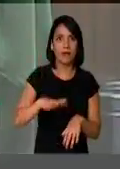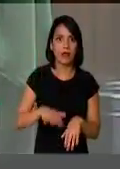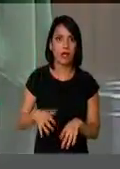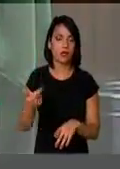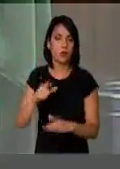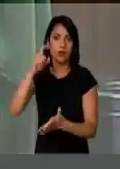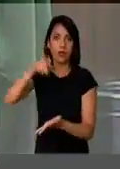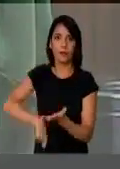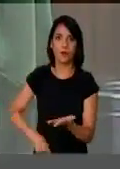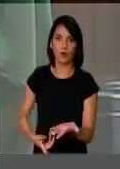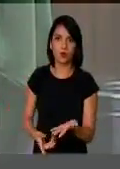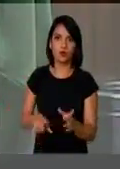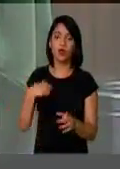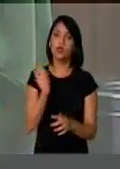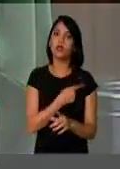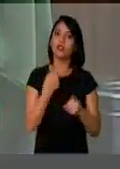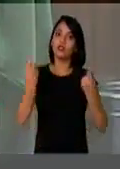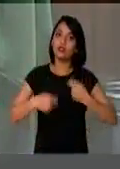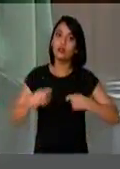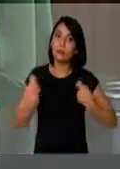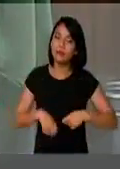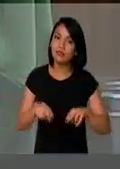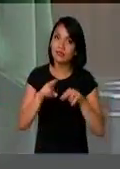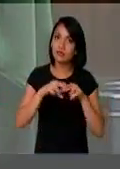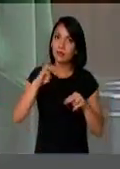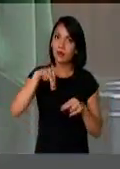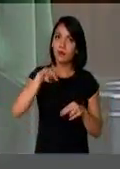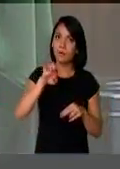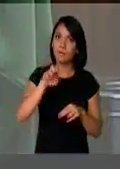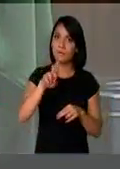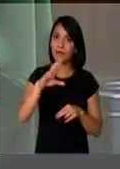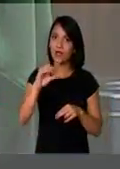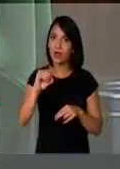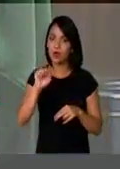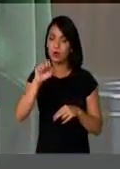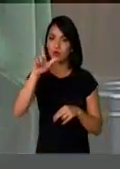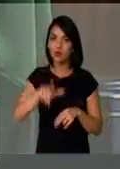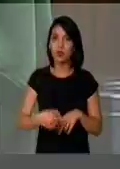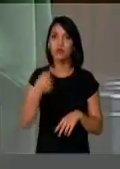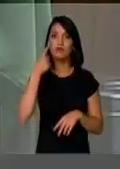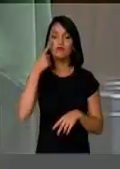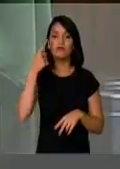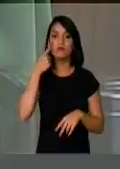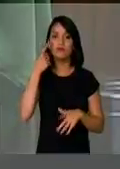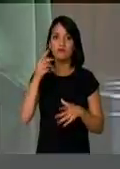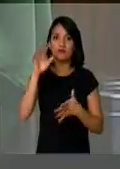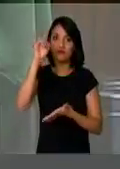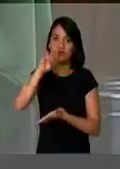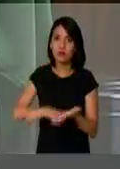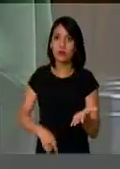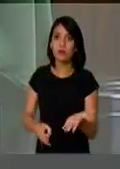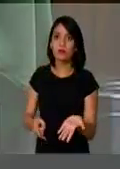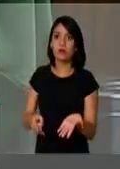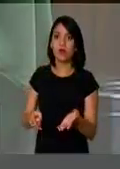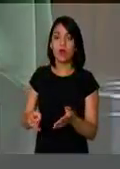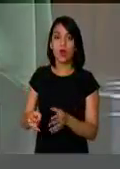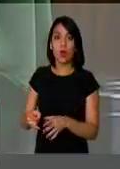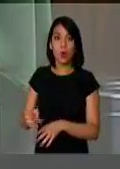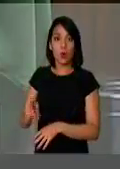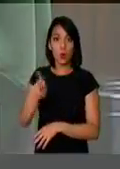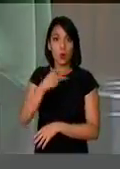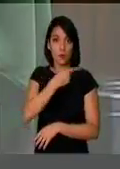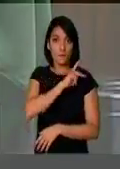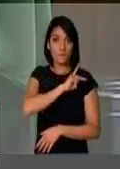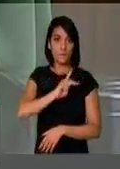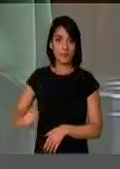precisamos, através do Mercosul, ver sanções ao Paraguai. O próprio presidente do Paraguai é proprietário de uma indústria